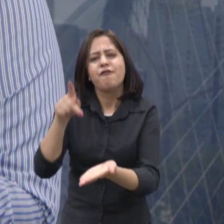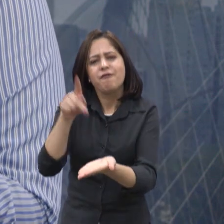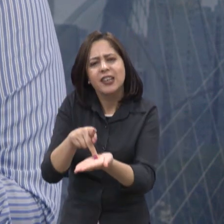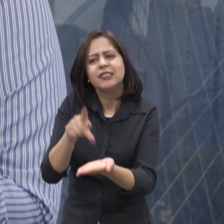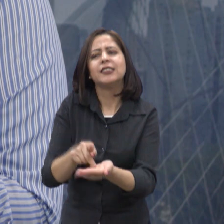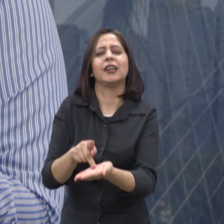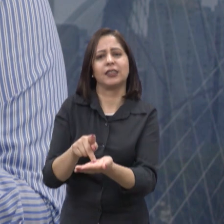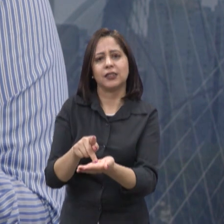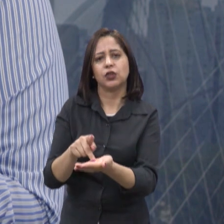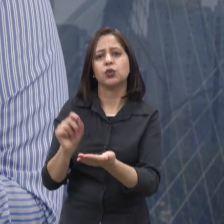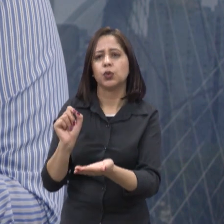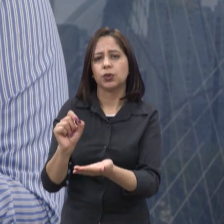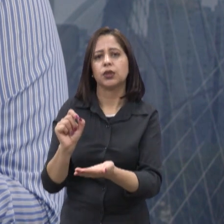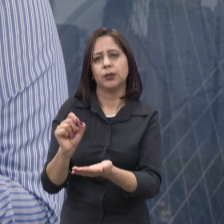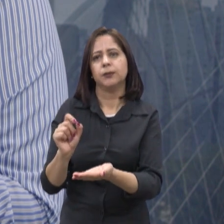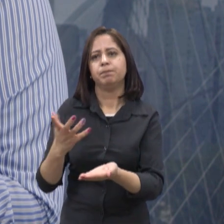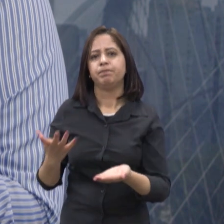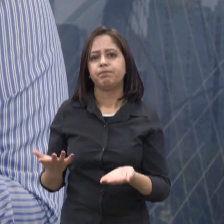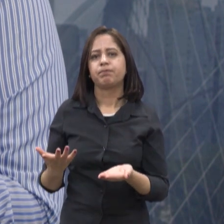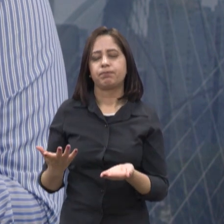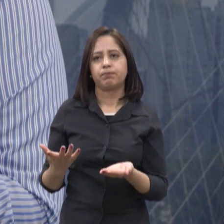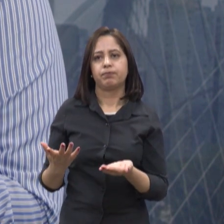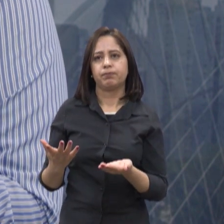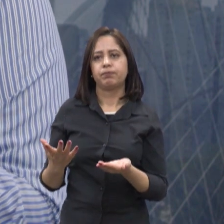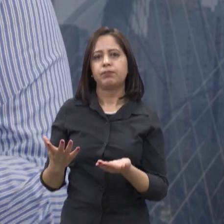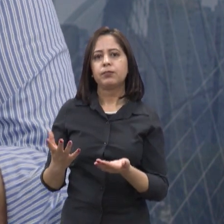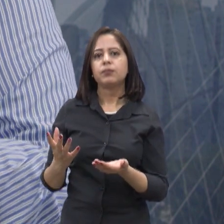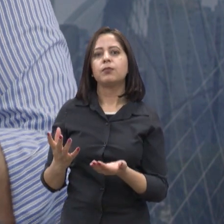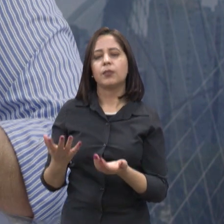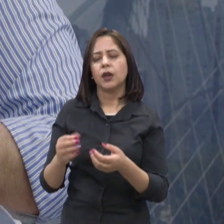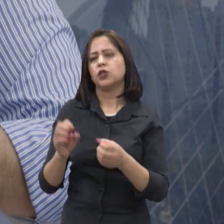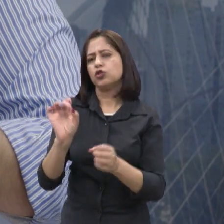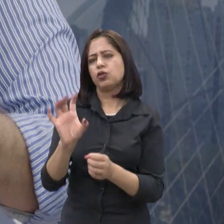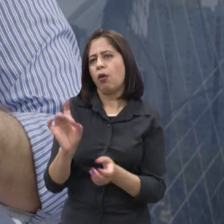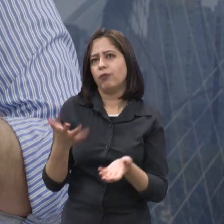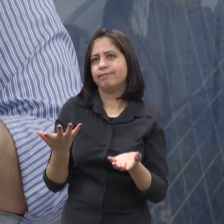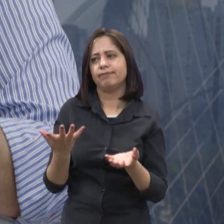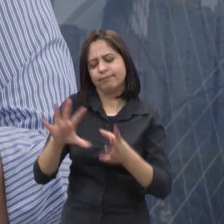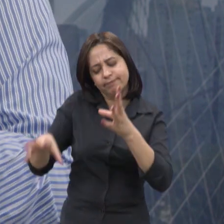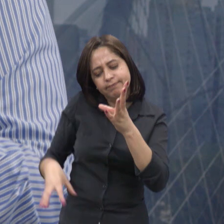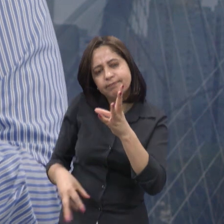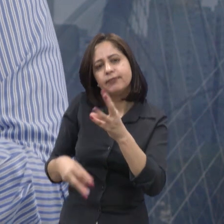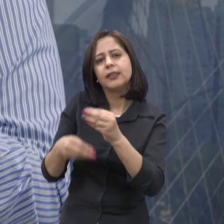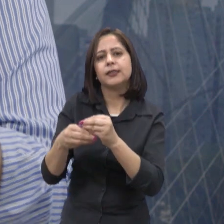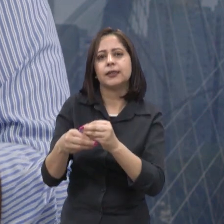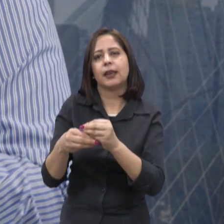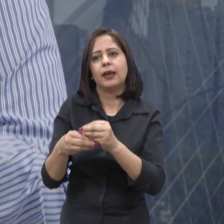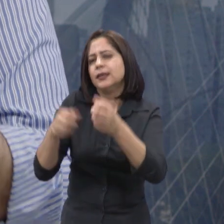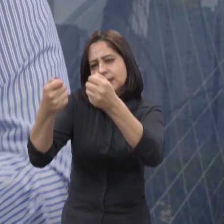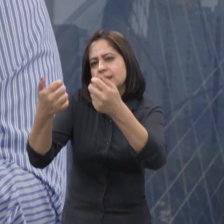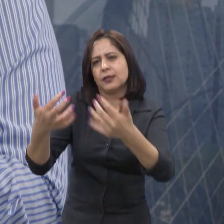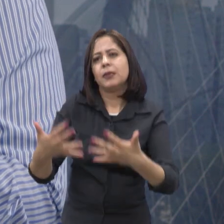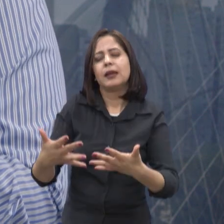aí é a discussão, é que as fontes, só para a gente também explicar para